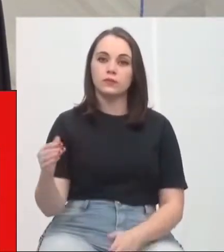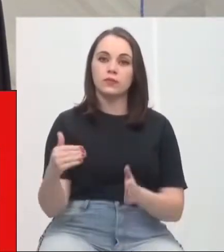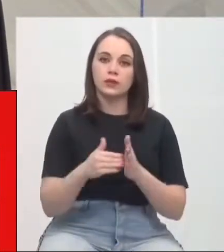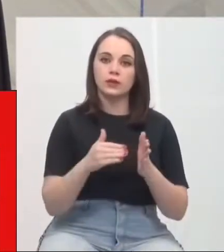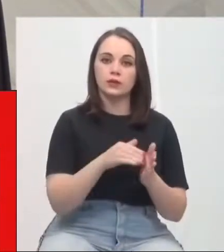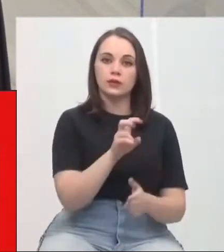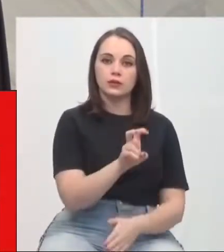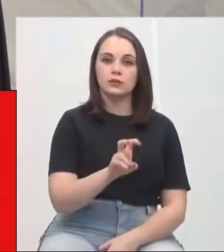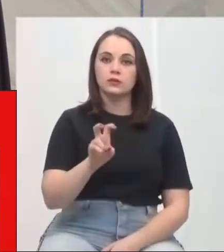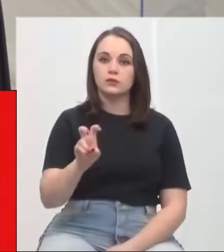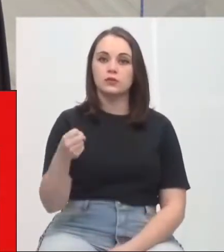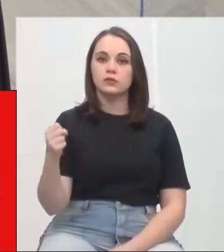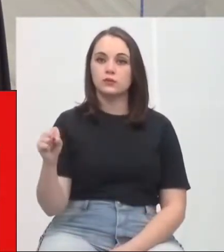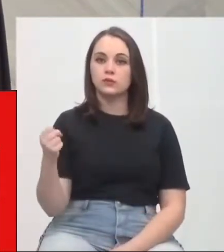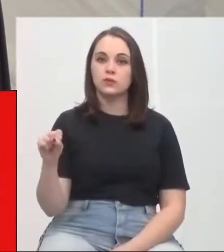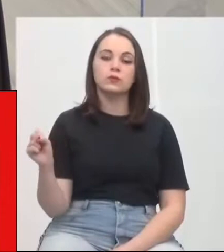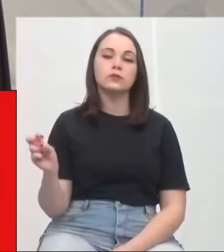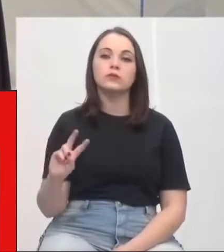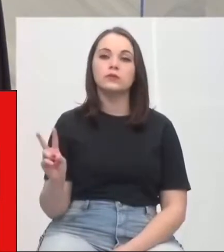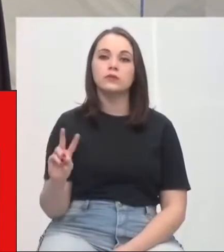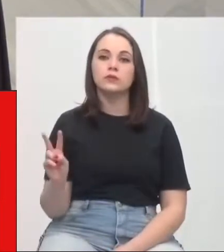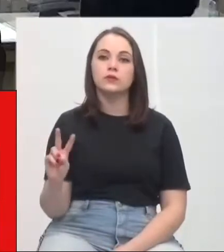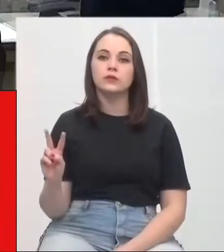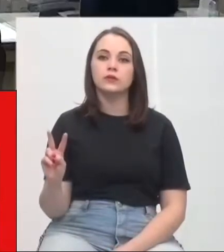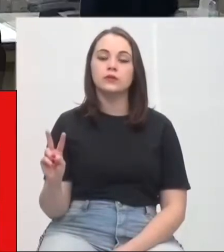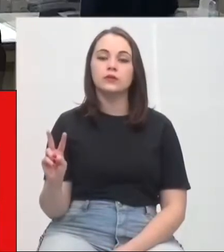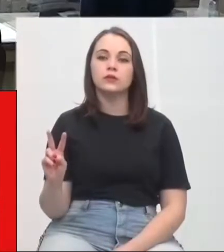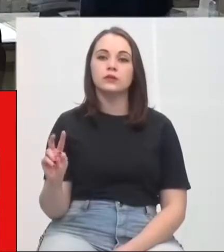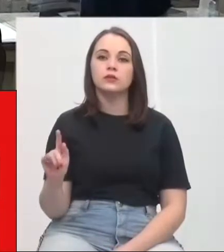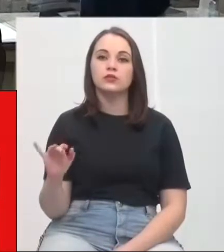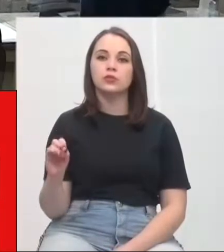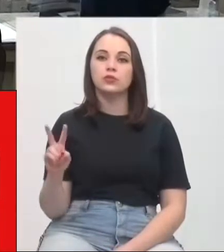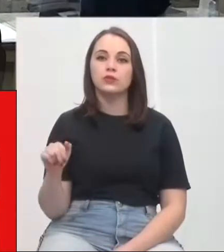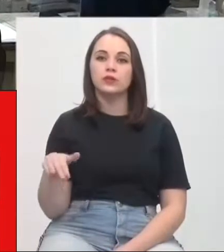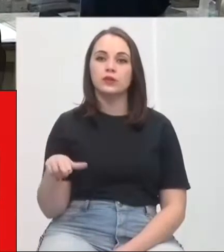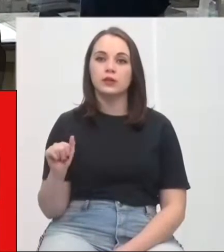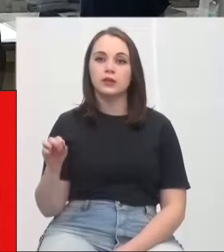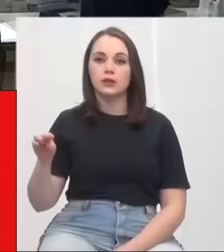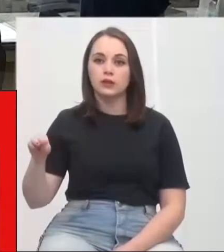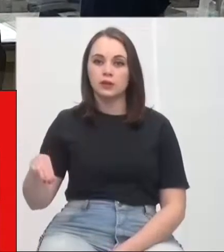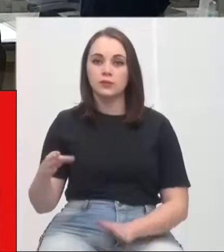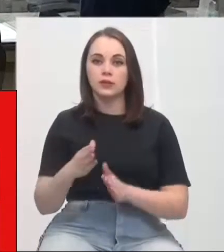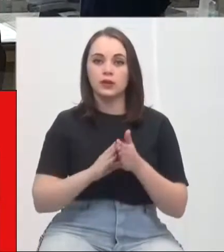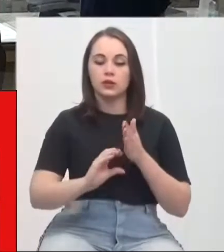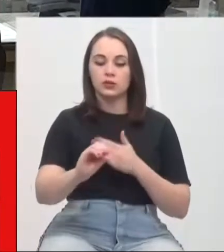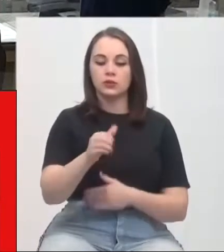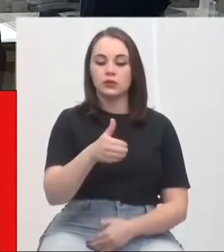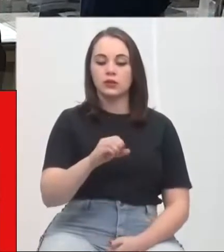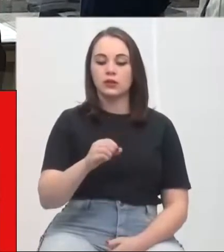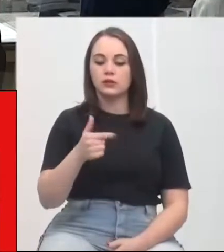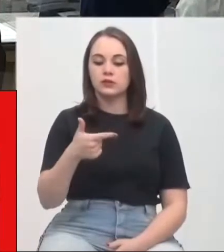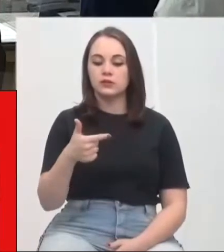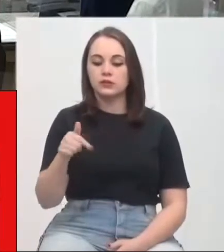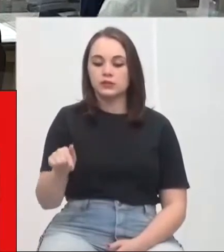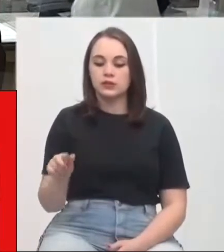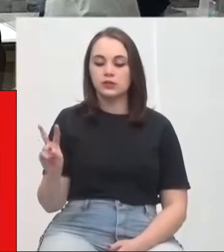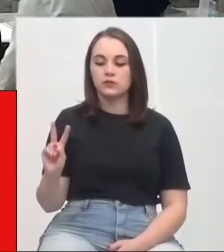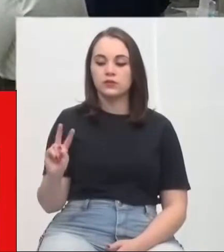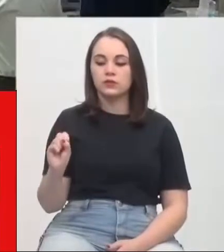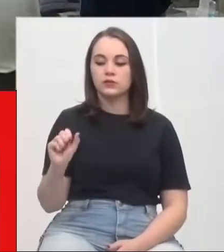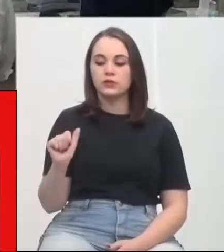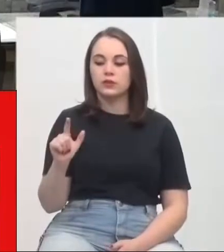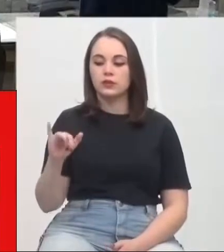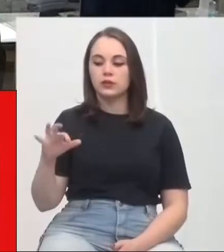55821, de autoria da vereadora Giovanna Mondardo. Indicação 102721, de autoria do vereador